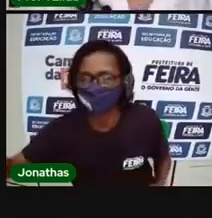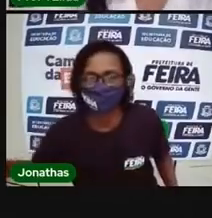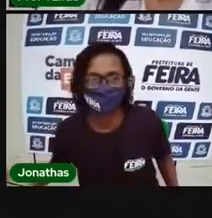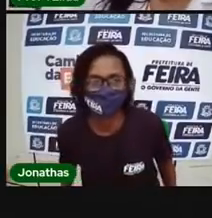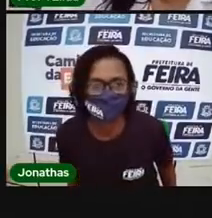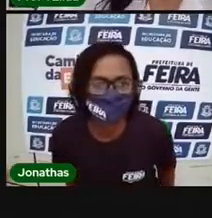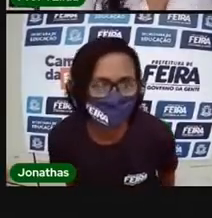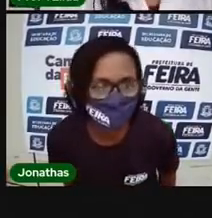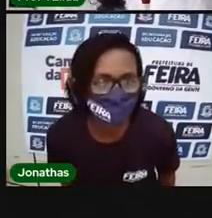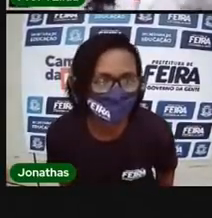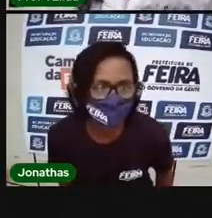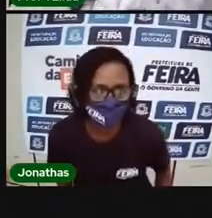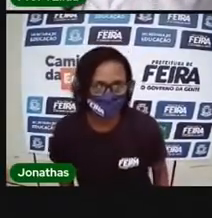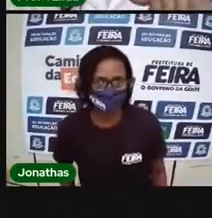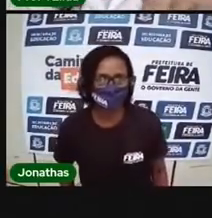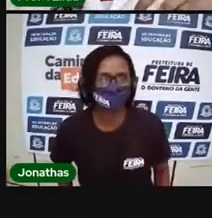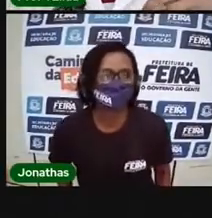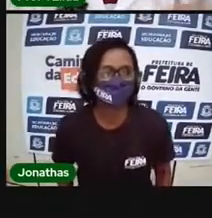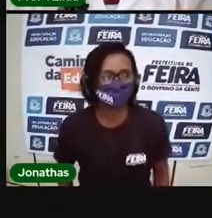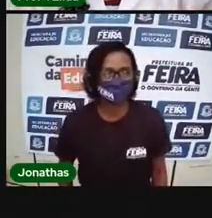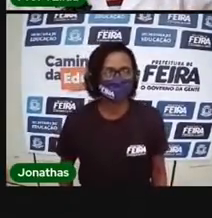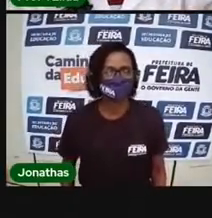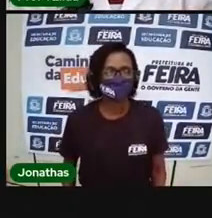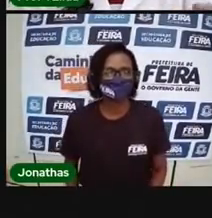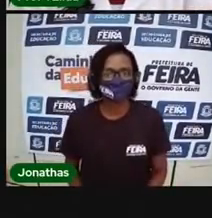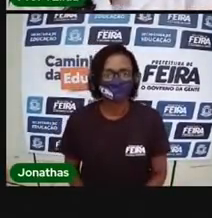Vai dar um descanso com os ouvidos de Júnatas.